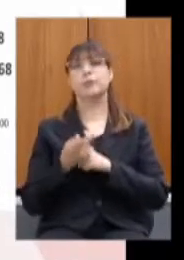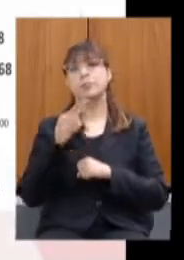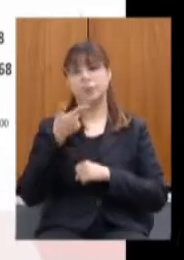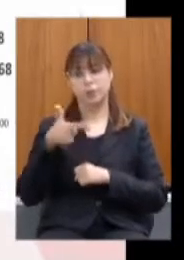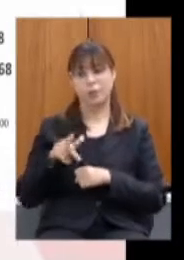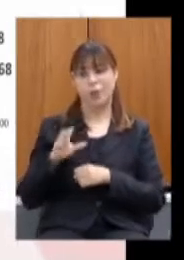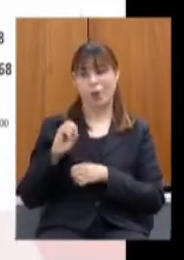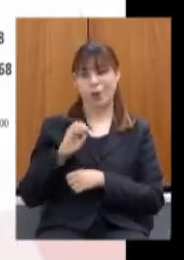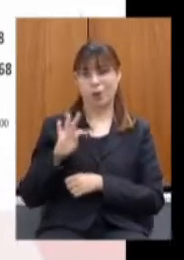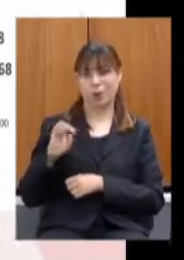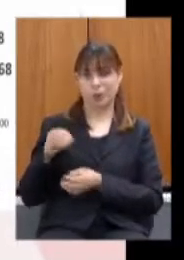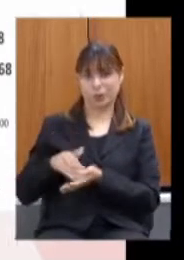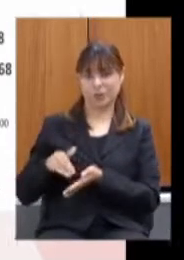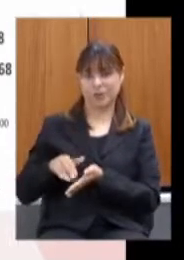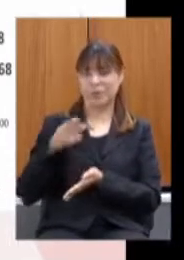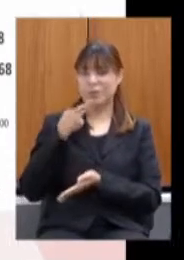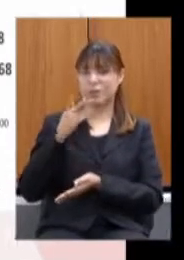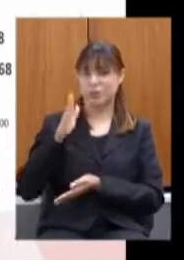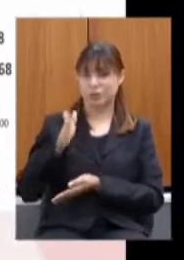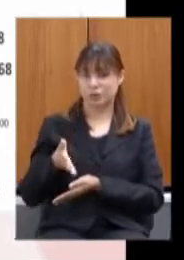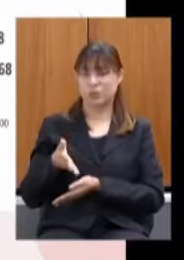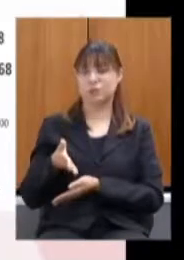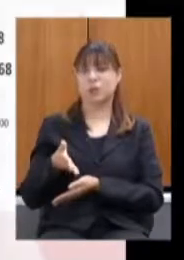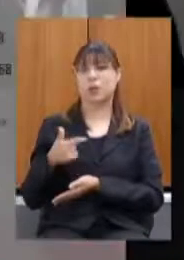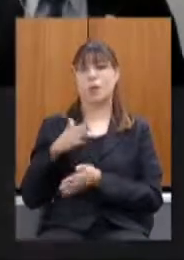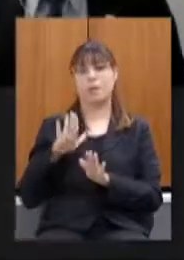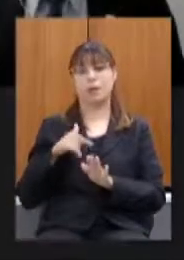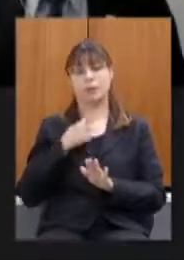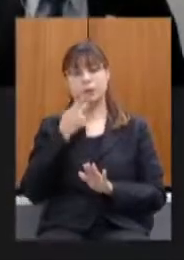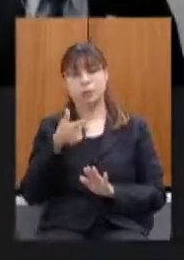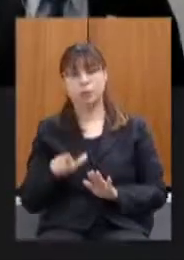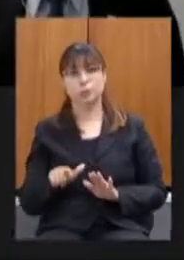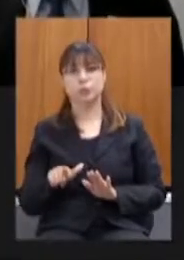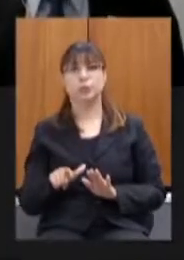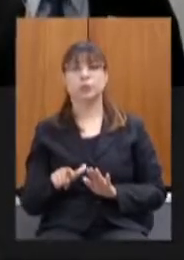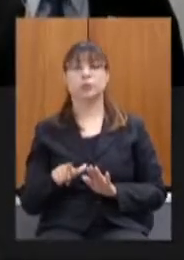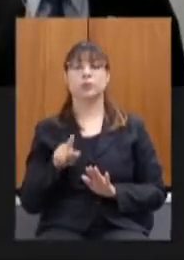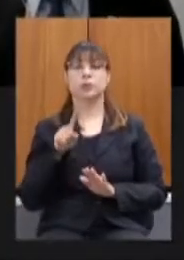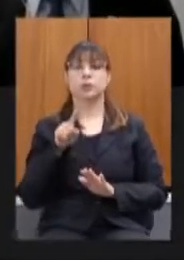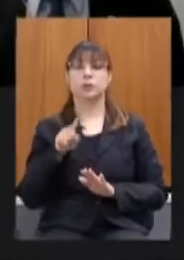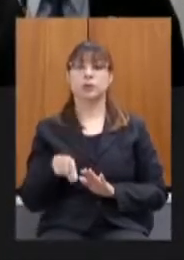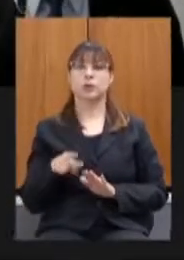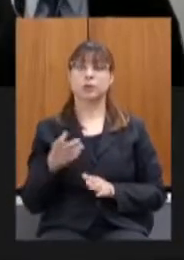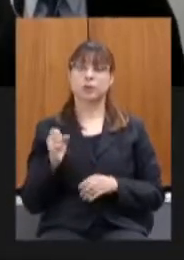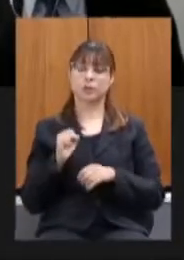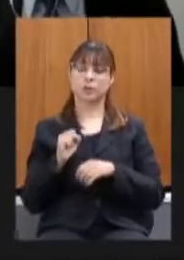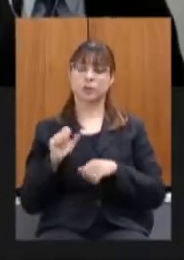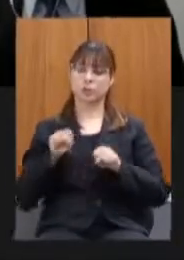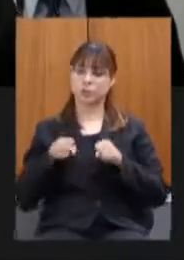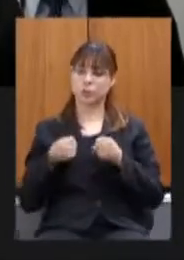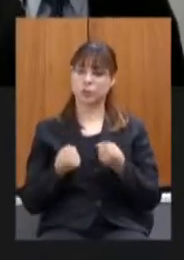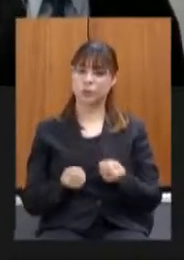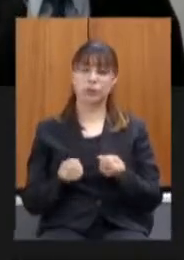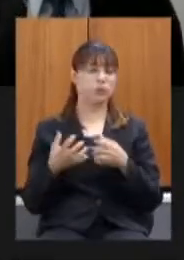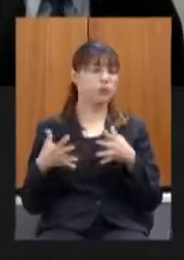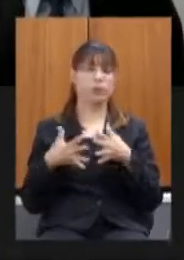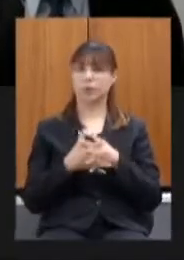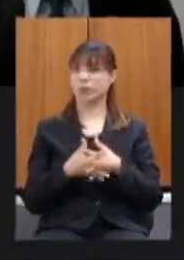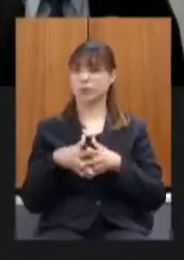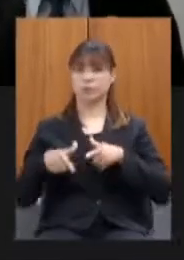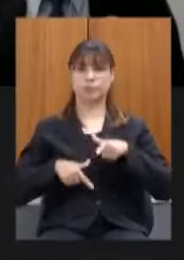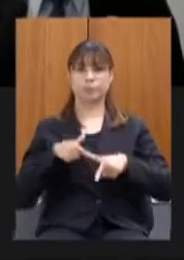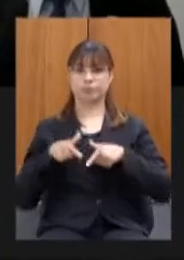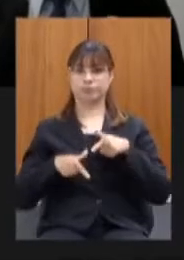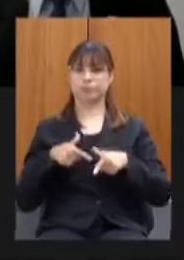Otto já colocou que todos os esforços de redução da economia em nenhum momento afetou as ações do governo do Estado